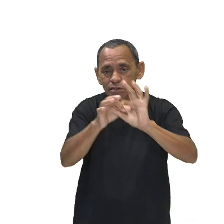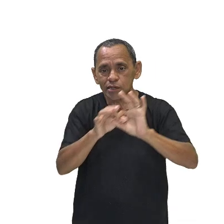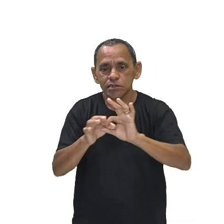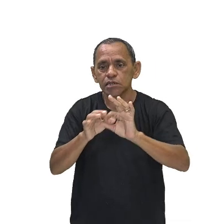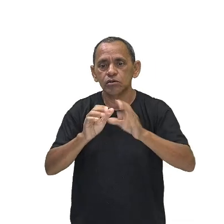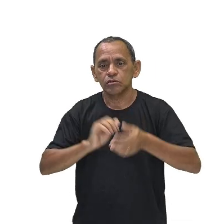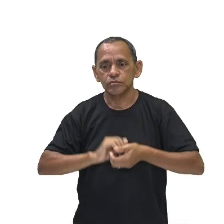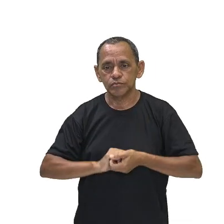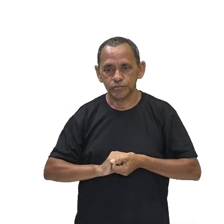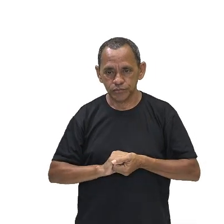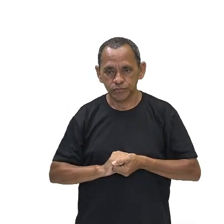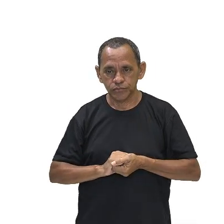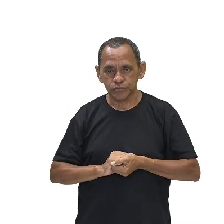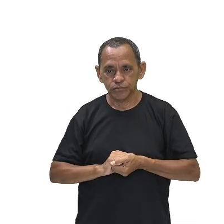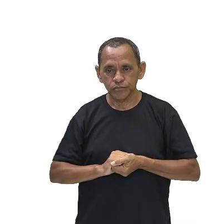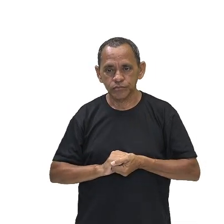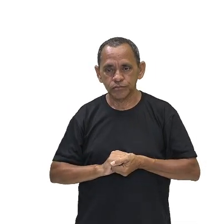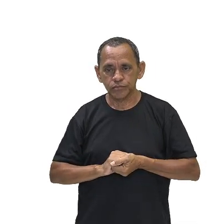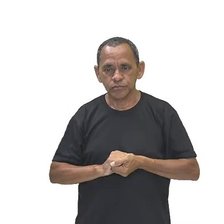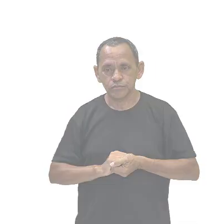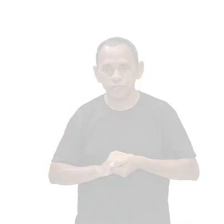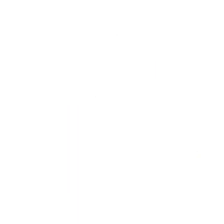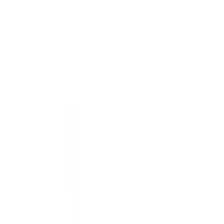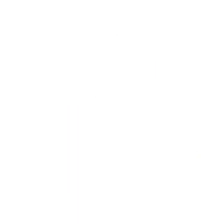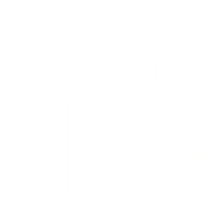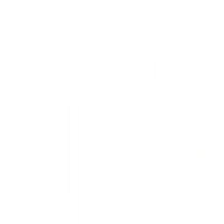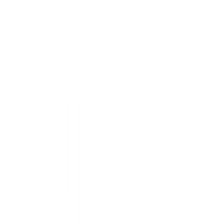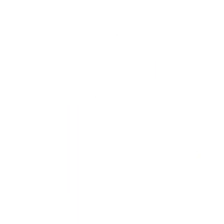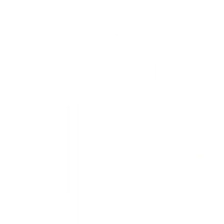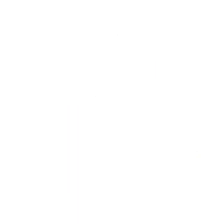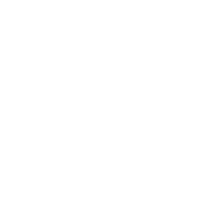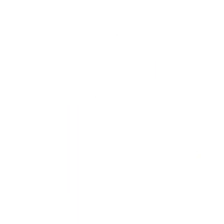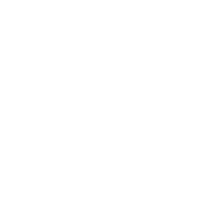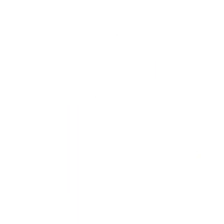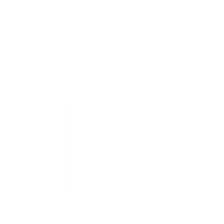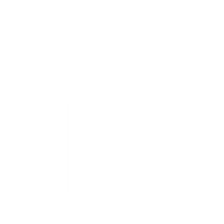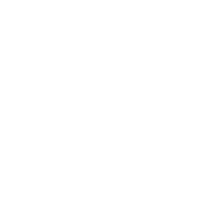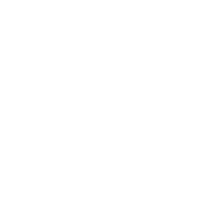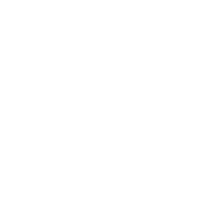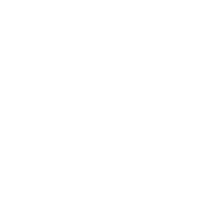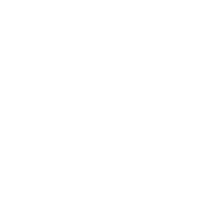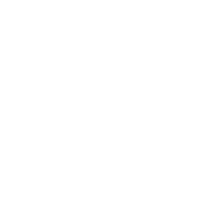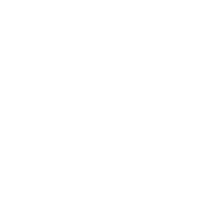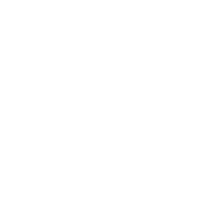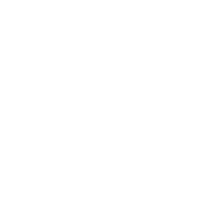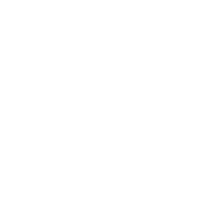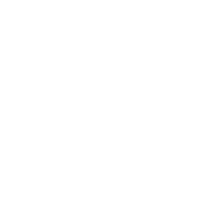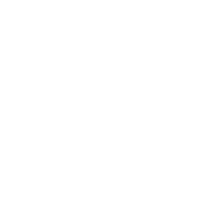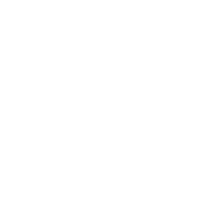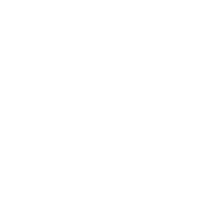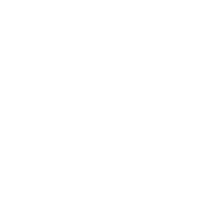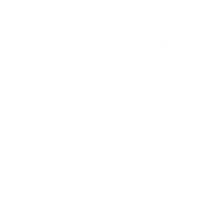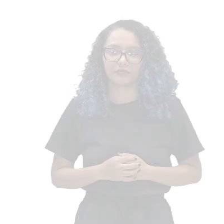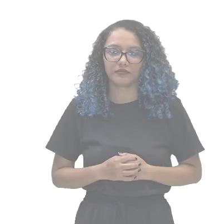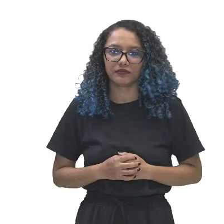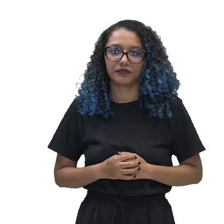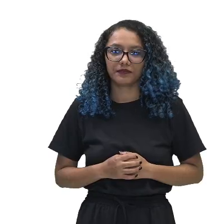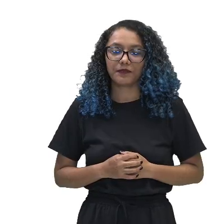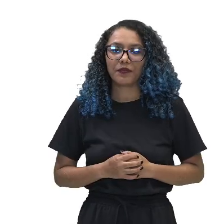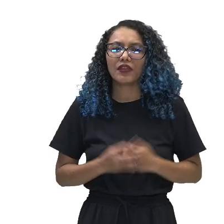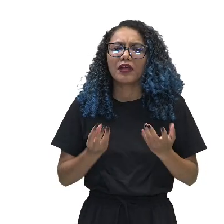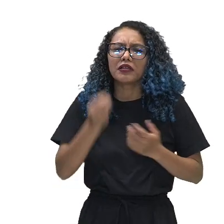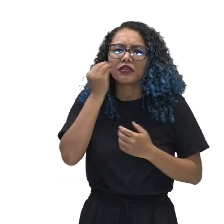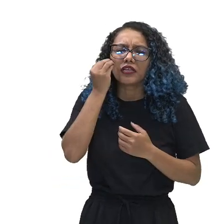social e, assim, explicá-la em seu curso e em seus